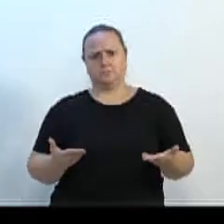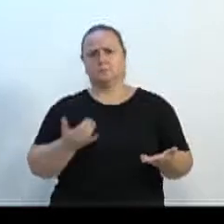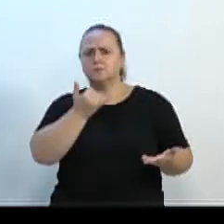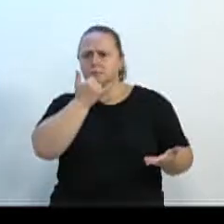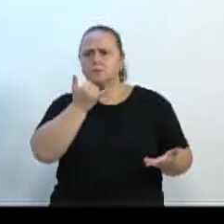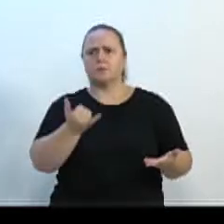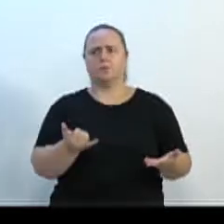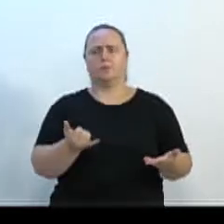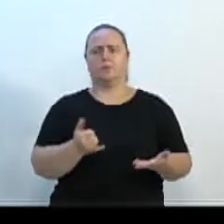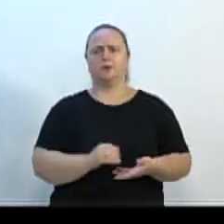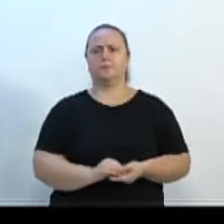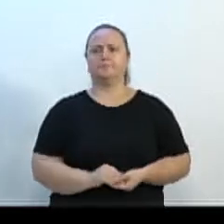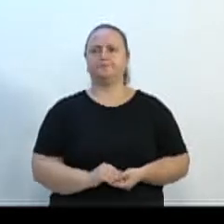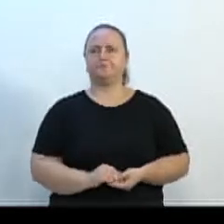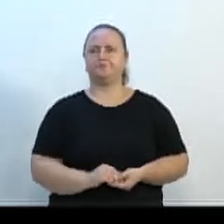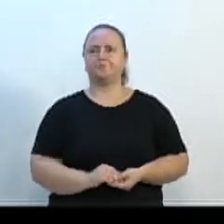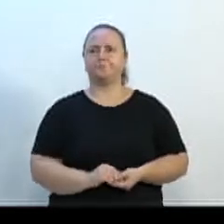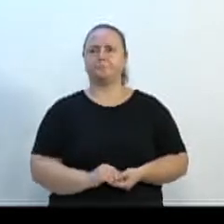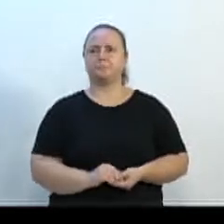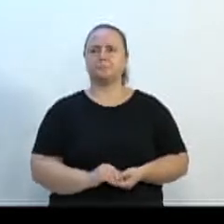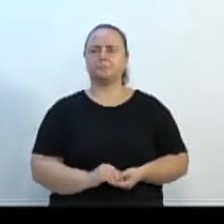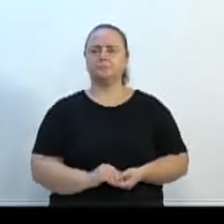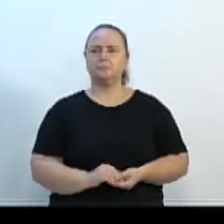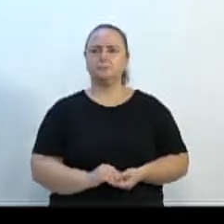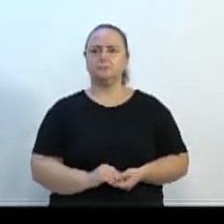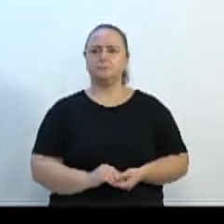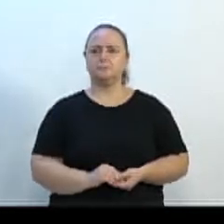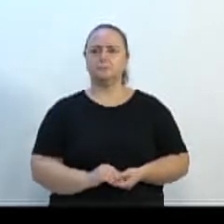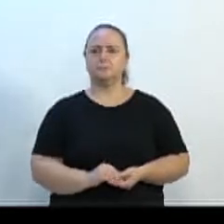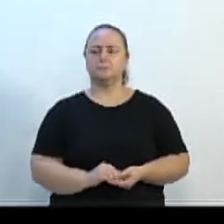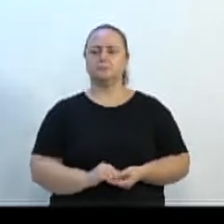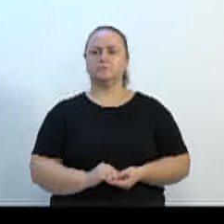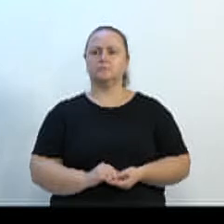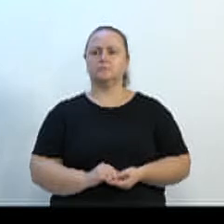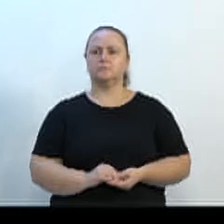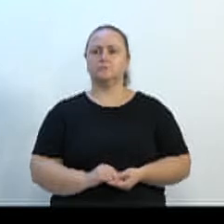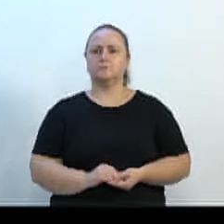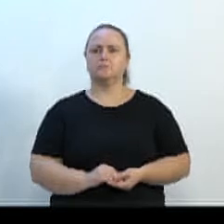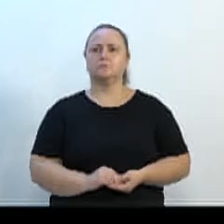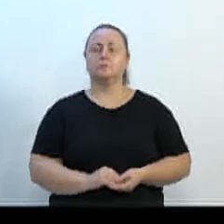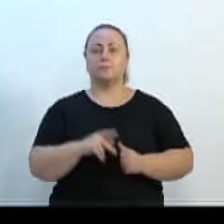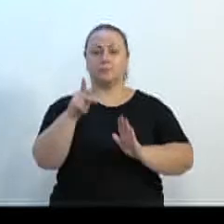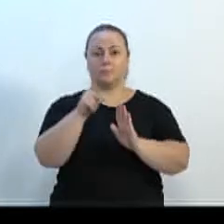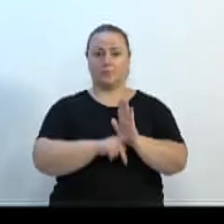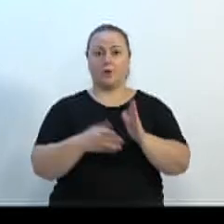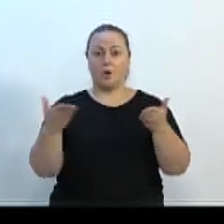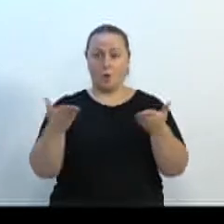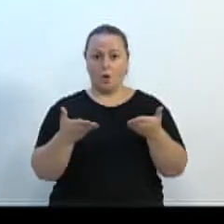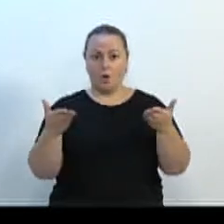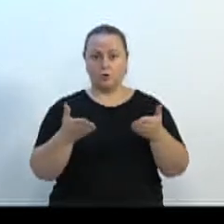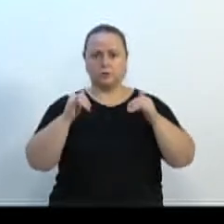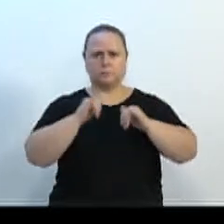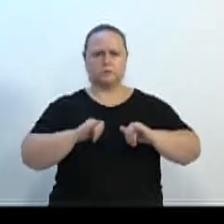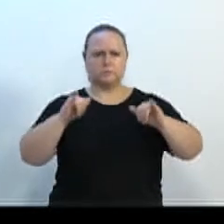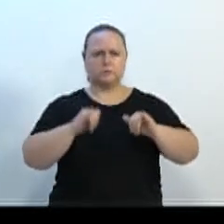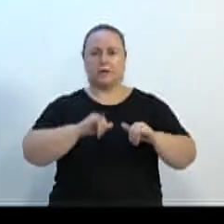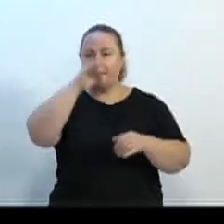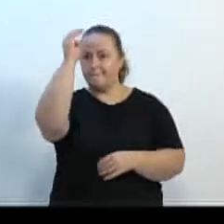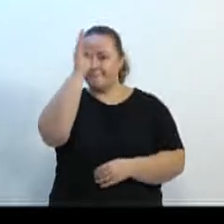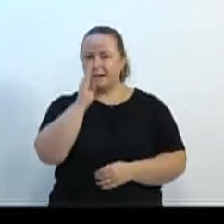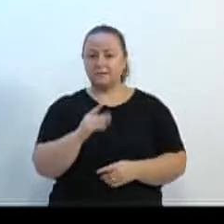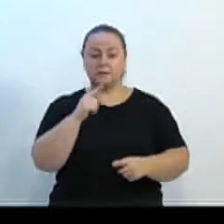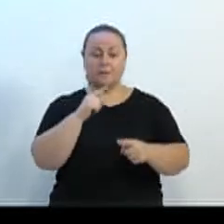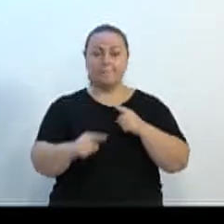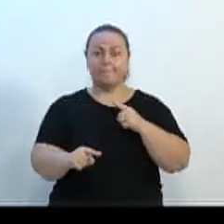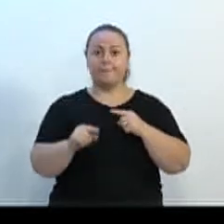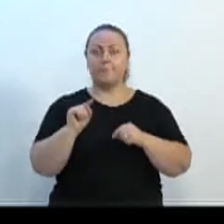Me desculpa. Entendesse? Um projeto que tem hoje uma campanha nacional proibindo a pipa com linha de